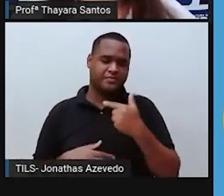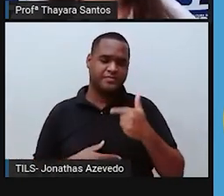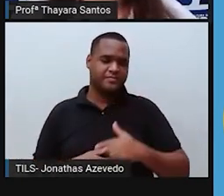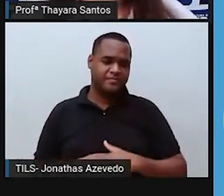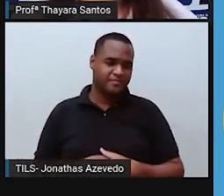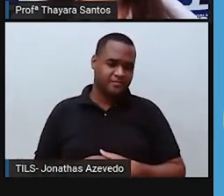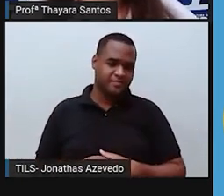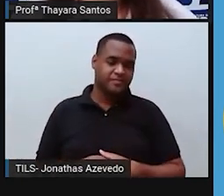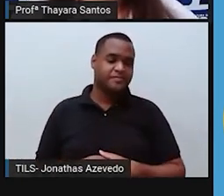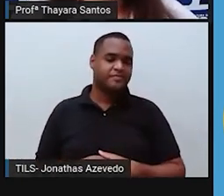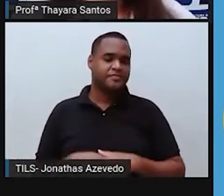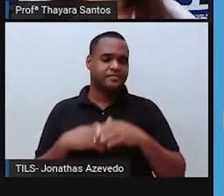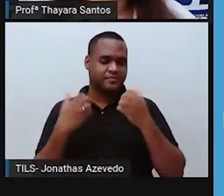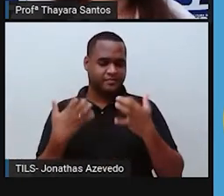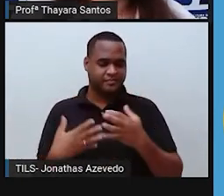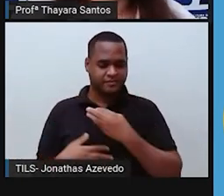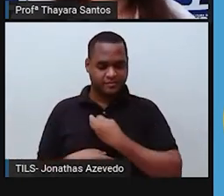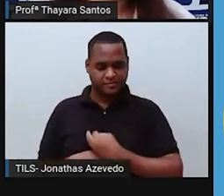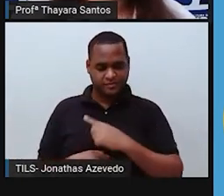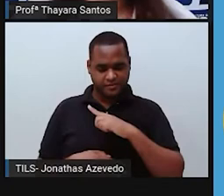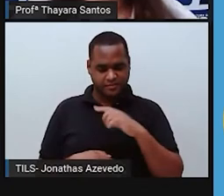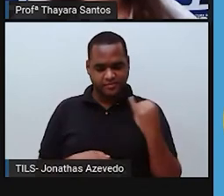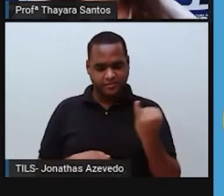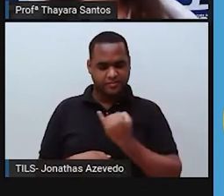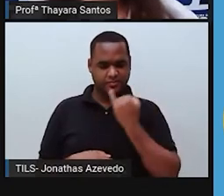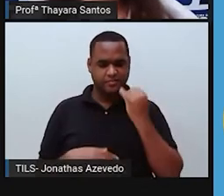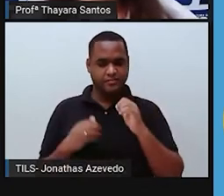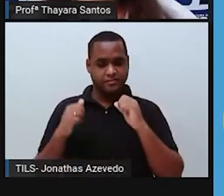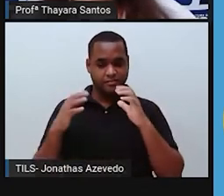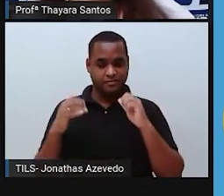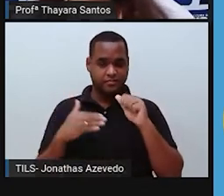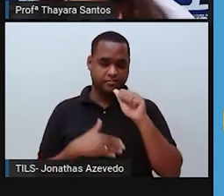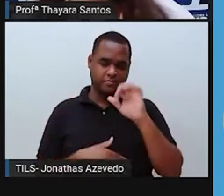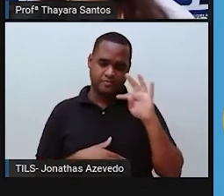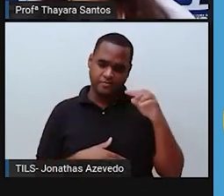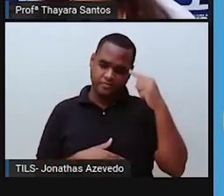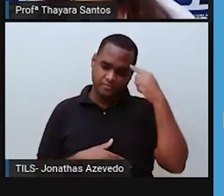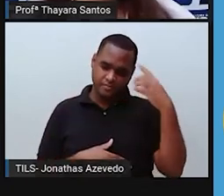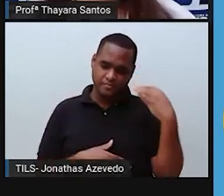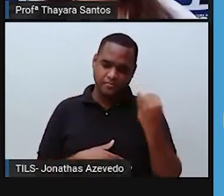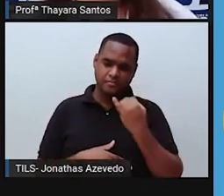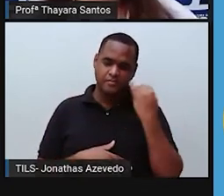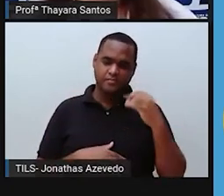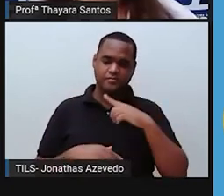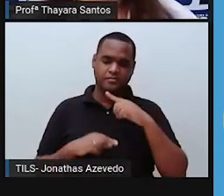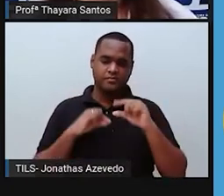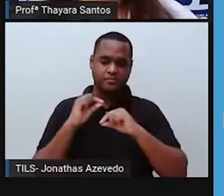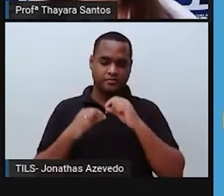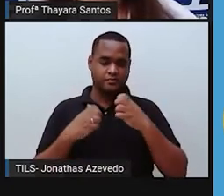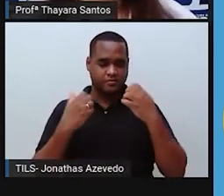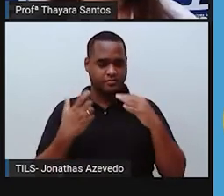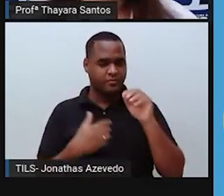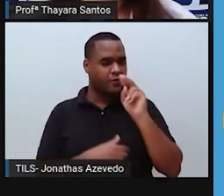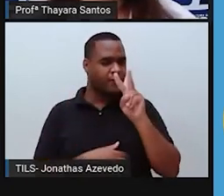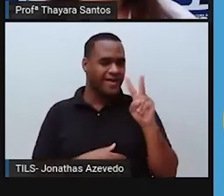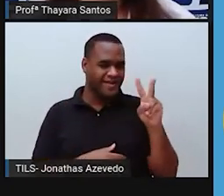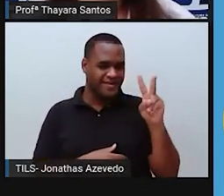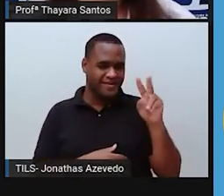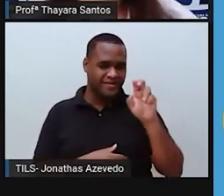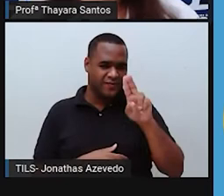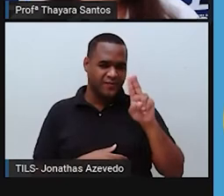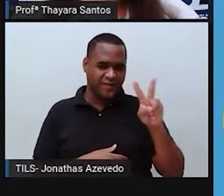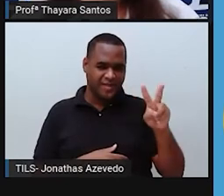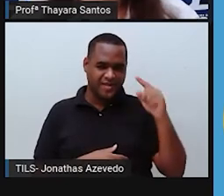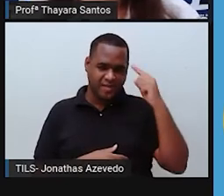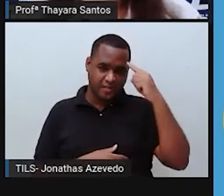essa é uma função também muito importante da atmosfera. E uma outra função da atmosfera é filtrar os raios ultravioleta. São aqueles